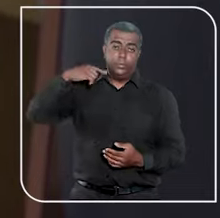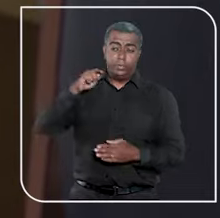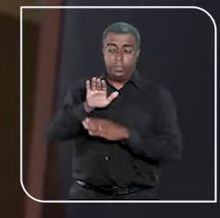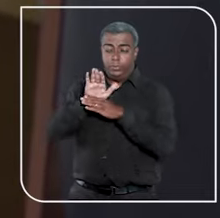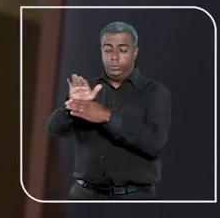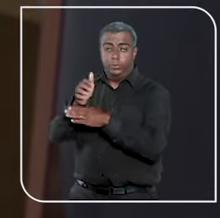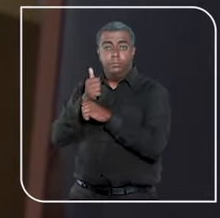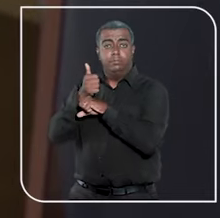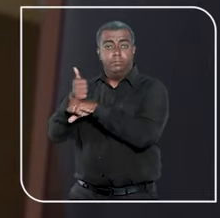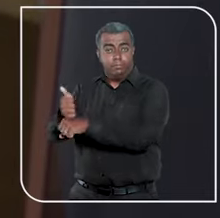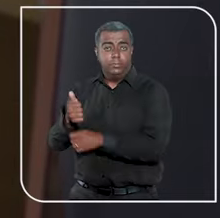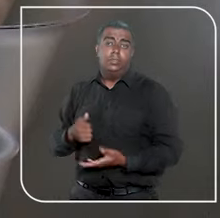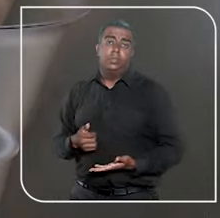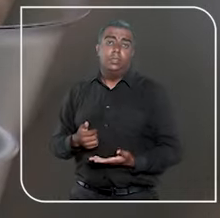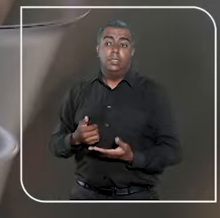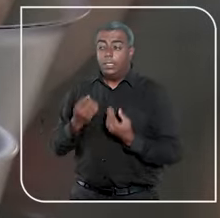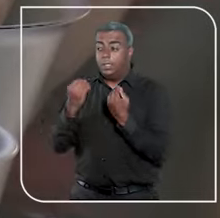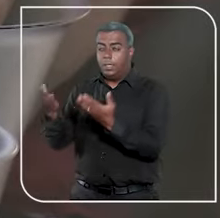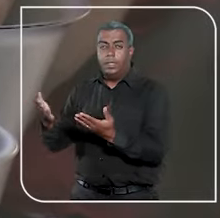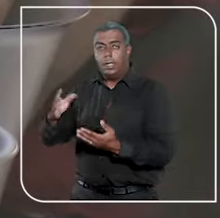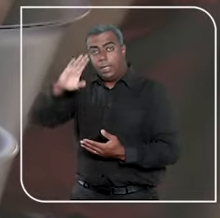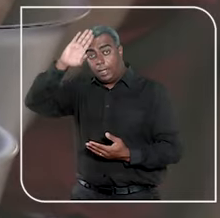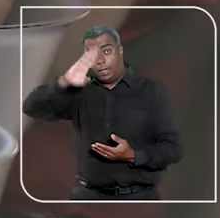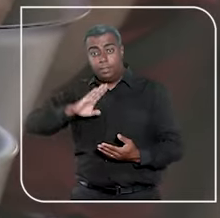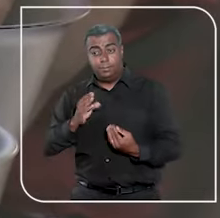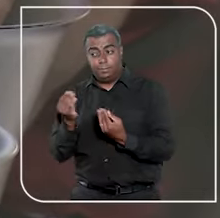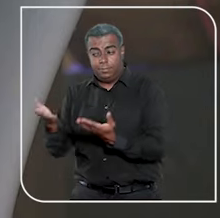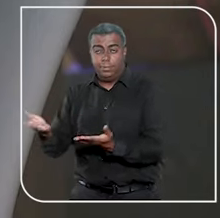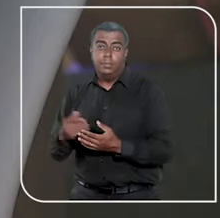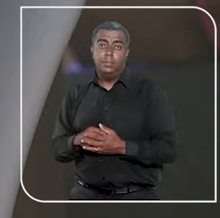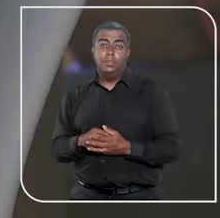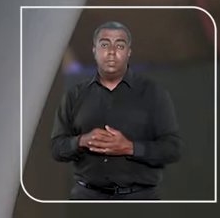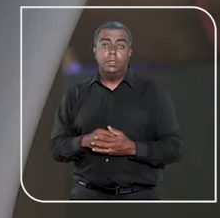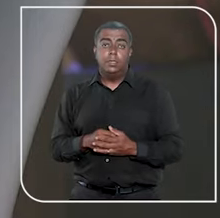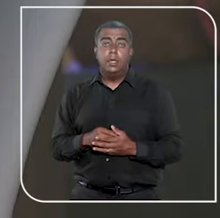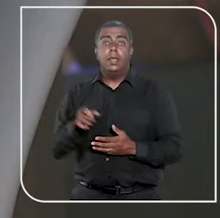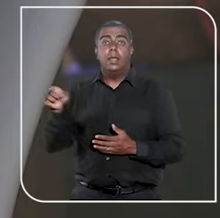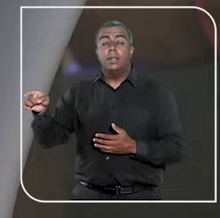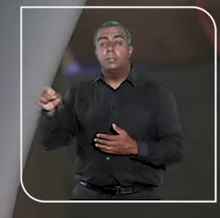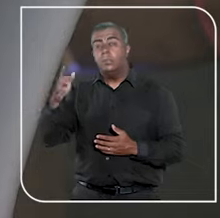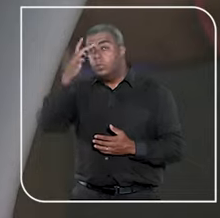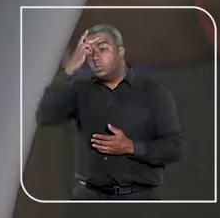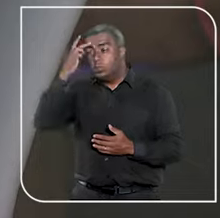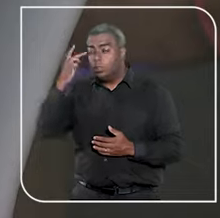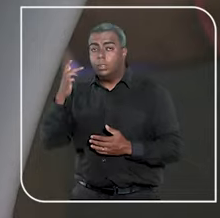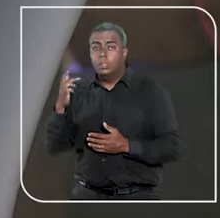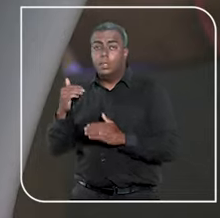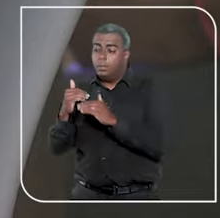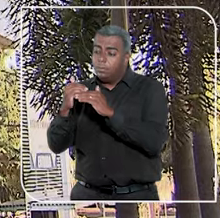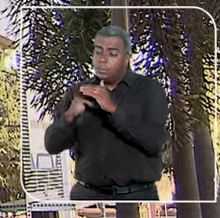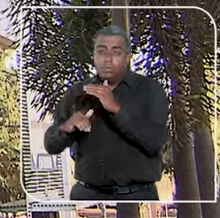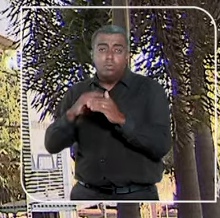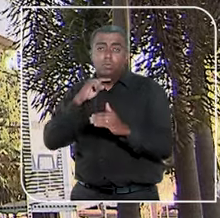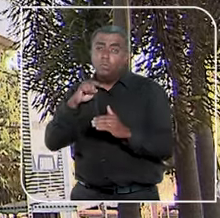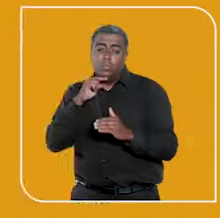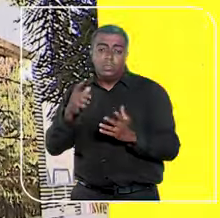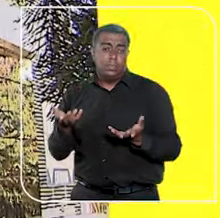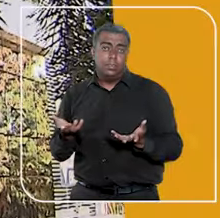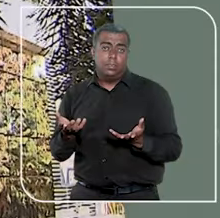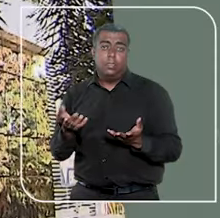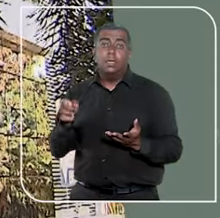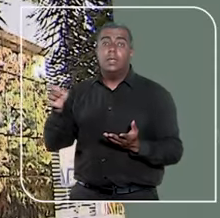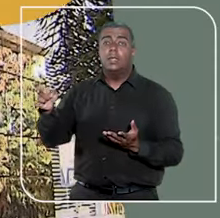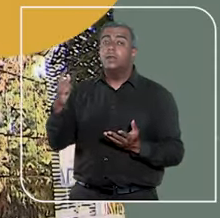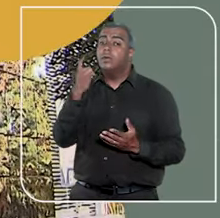assistência jurídica integral e gratuita aos necessitados. Essas pessoas são consideradas hipossuficientes e, por isso,